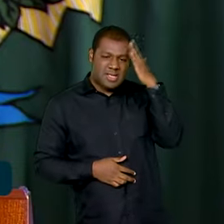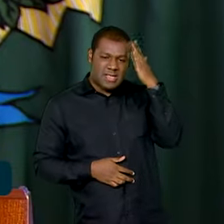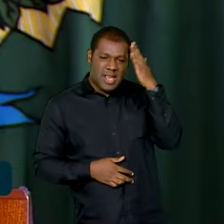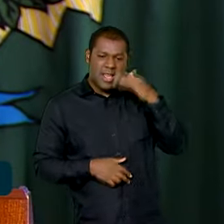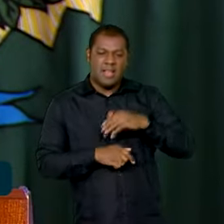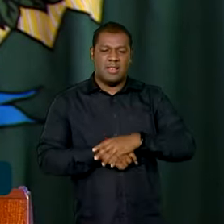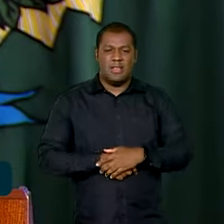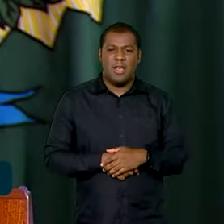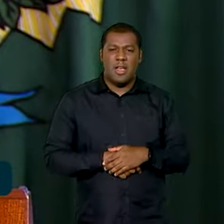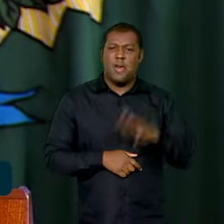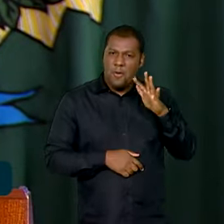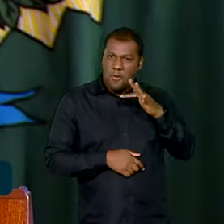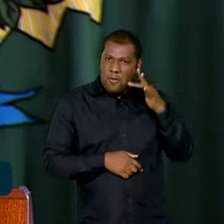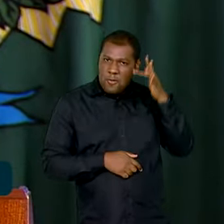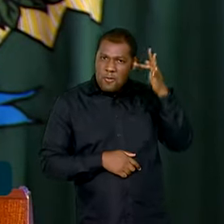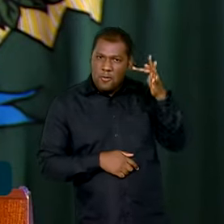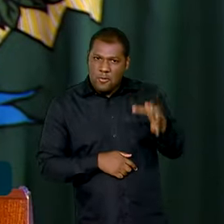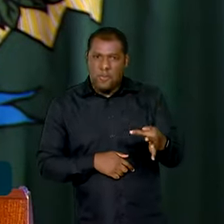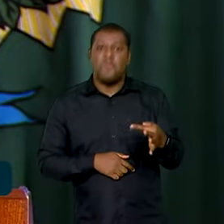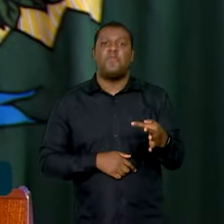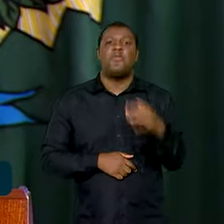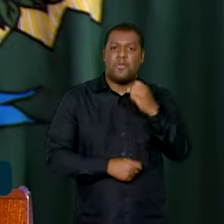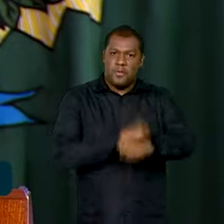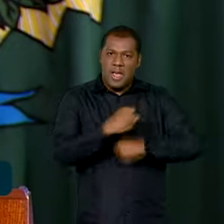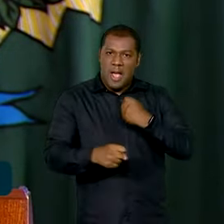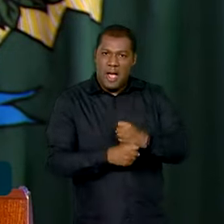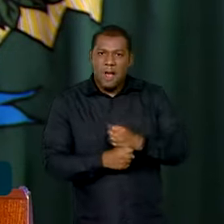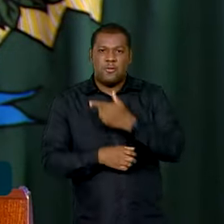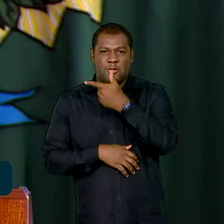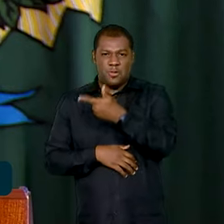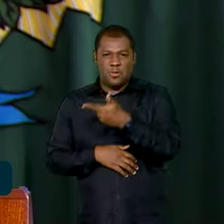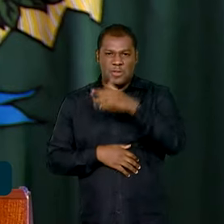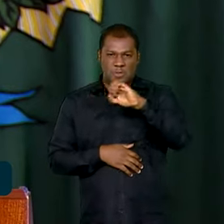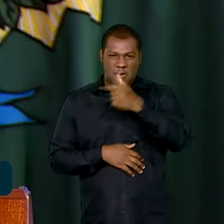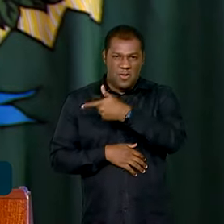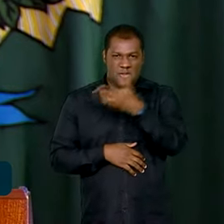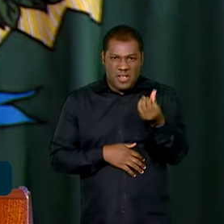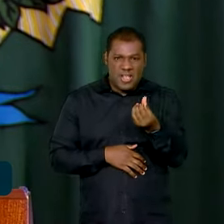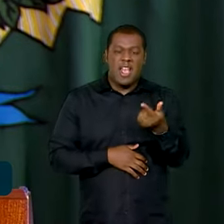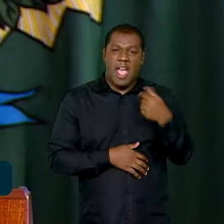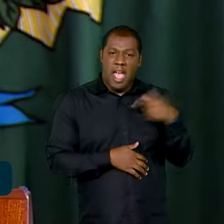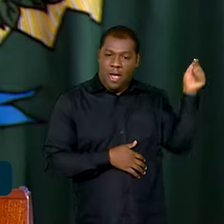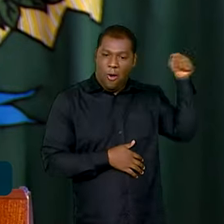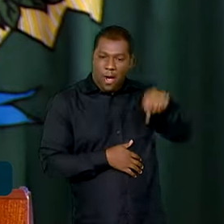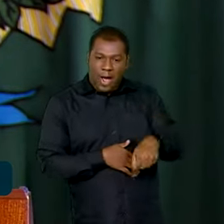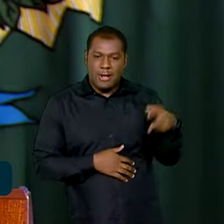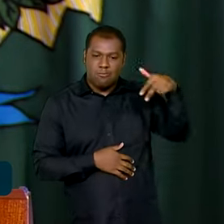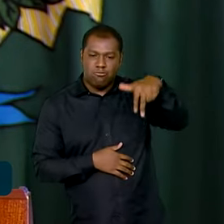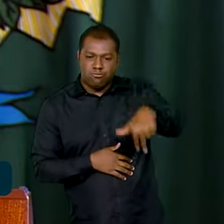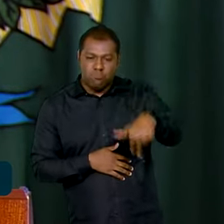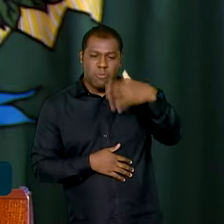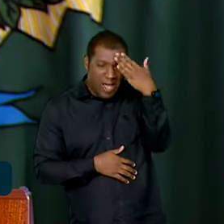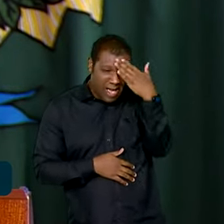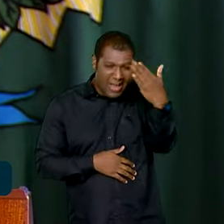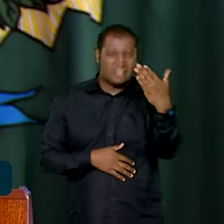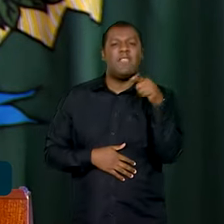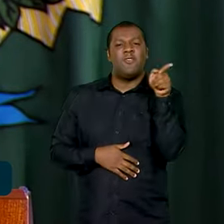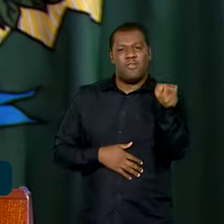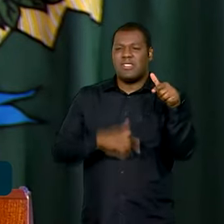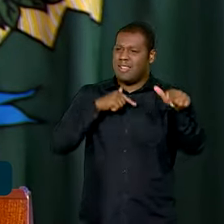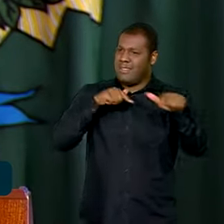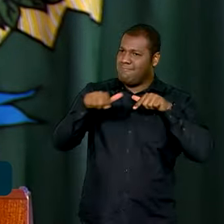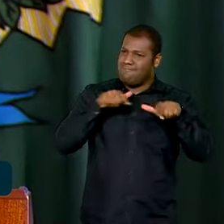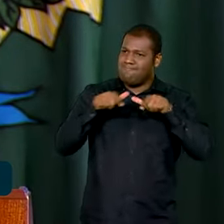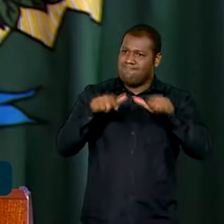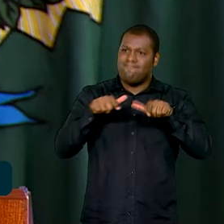o nosso mandato, eu estarei aqui nessa tribuna te agradecendo pelo serviço extraordinário que